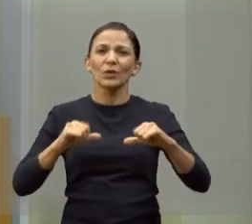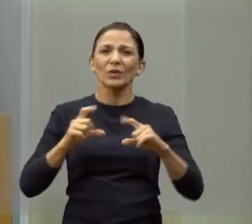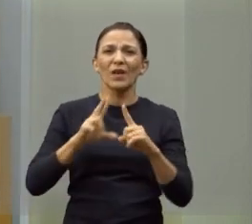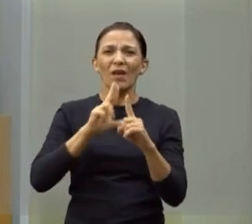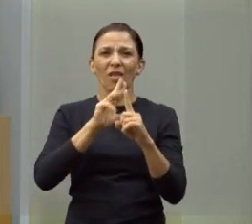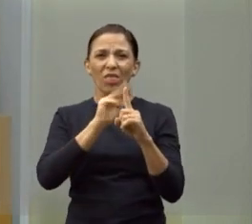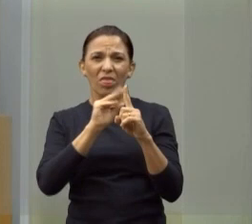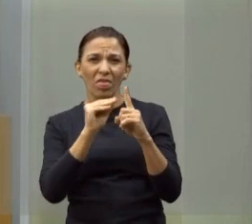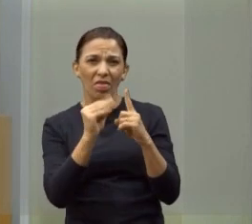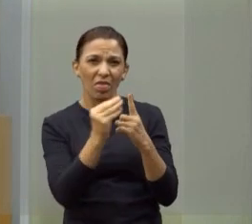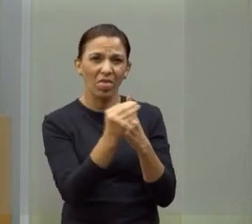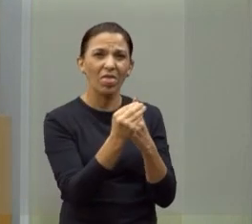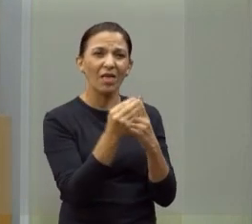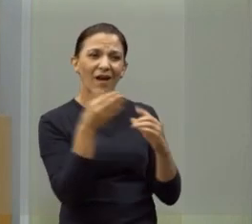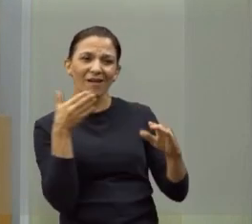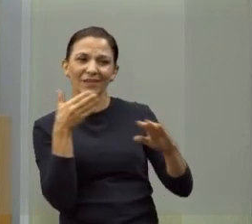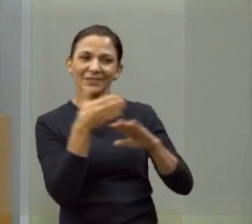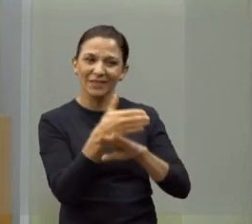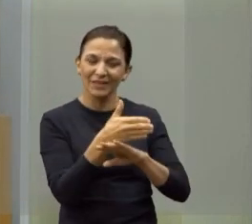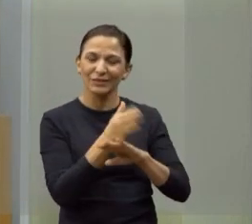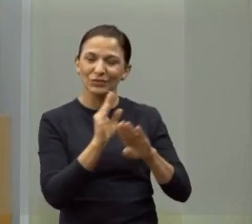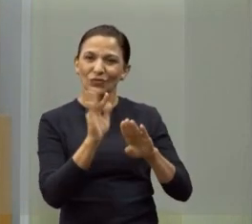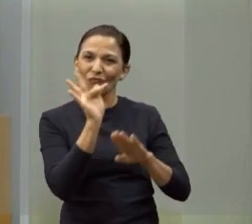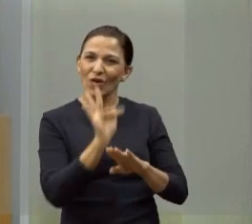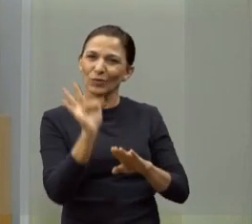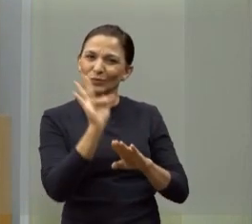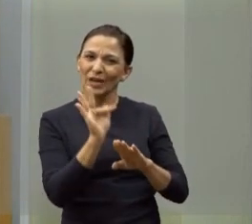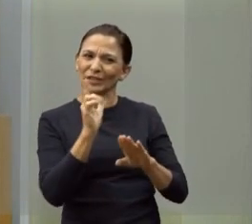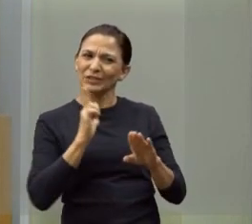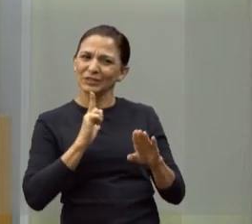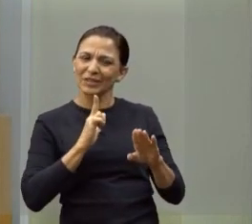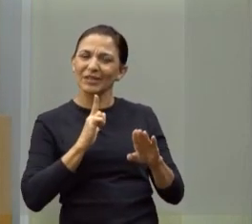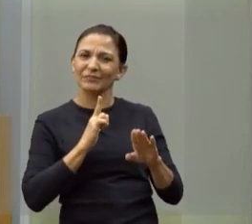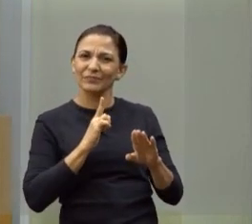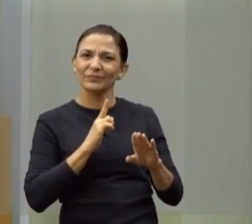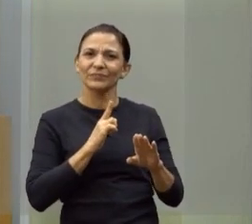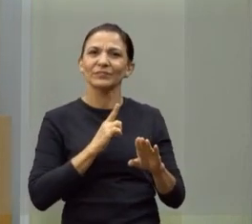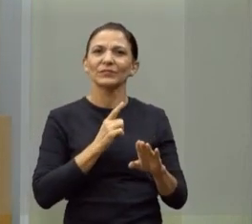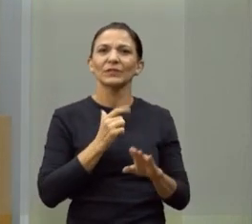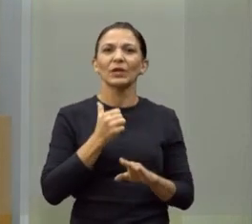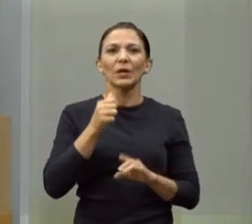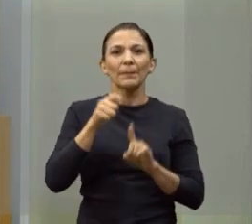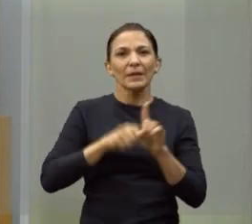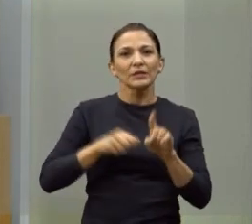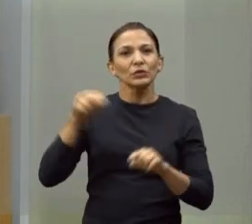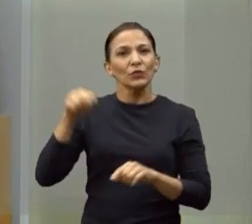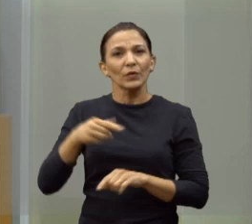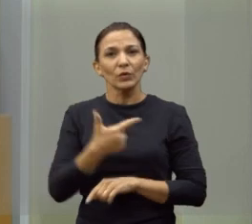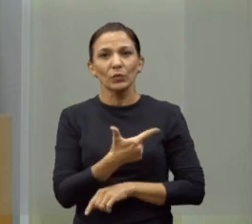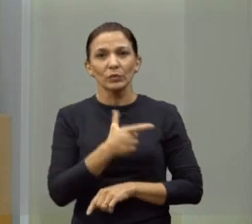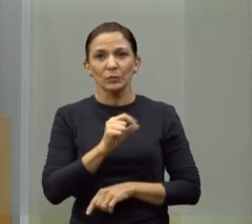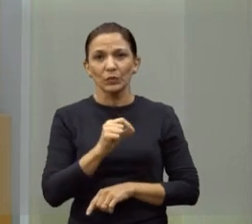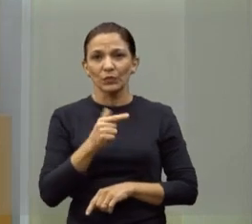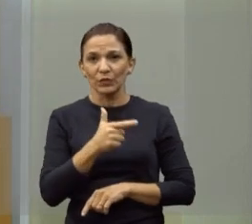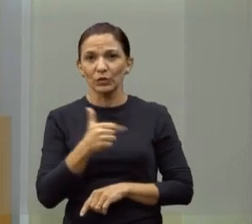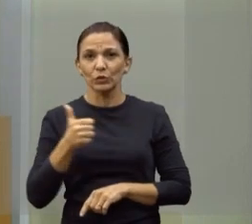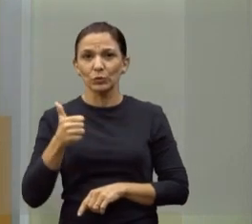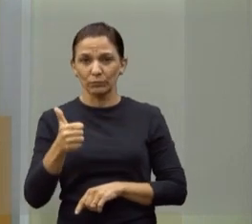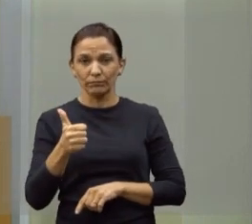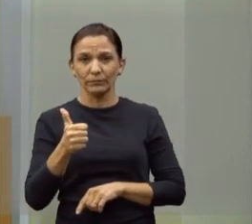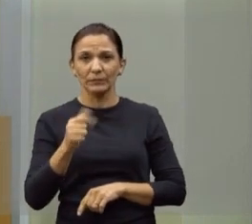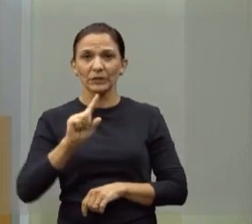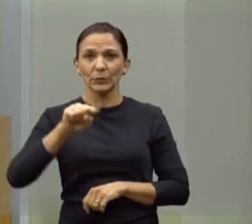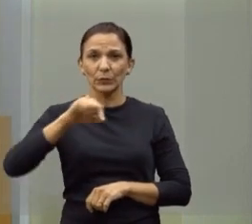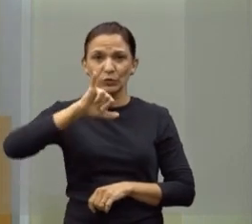sexual no caminho da universidade. Isso foi em 11 de novembro de 2021. Em janeiro de 2022,